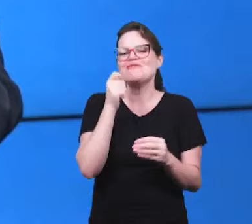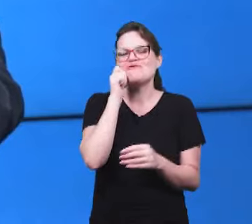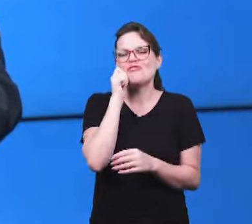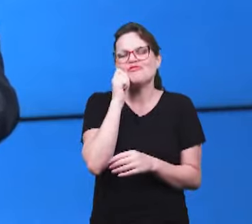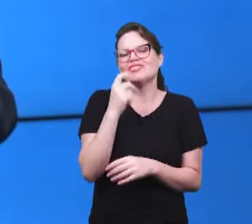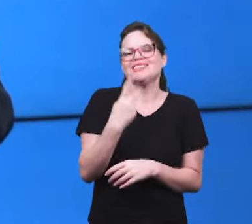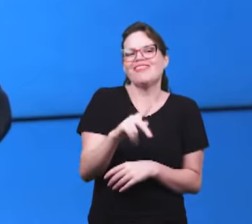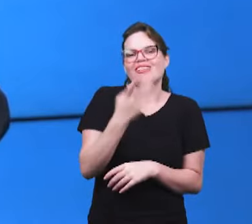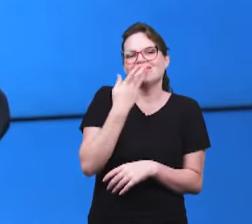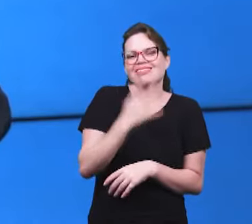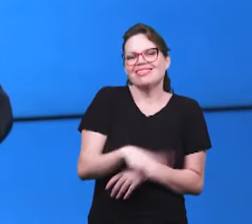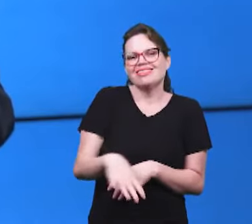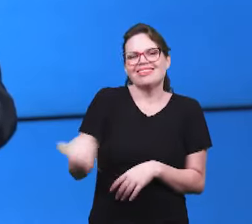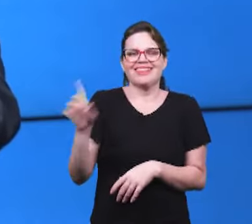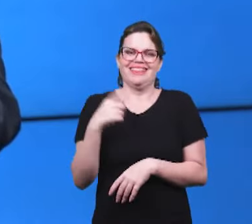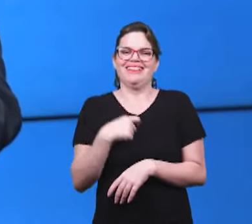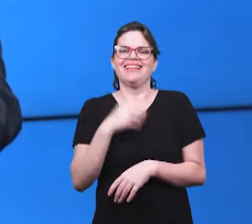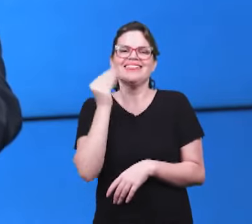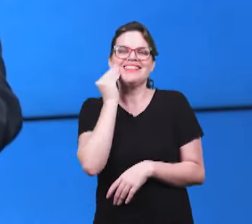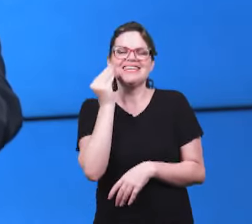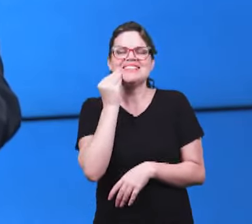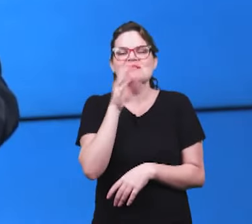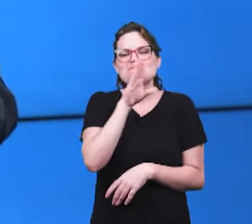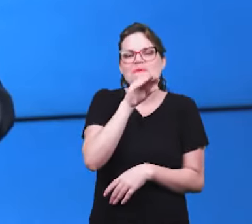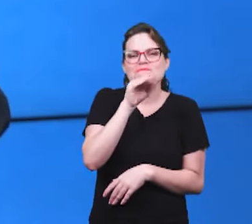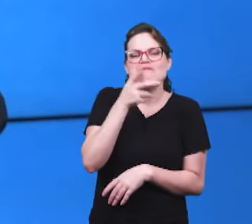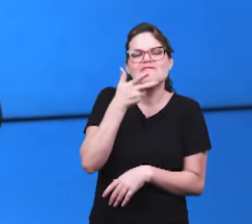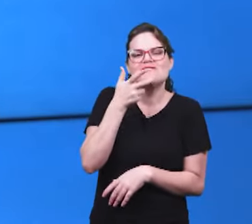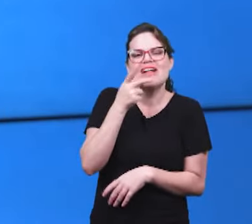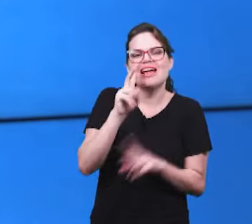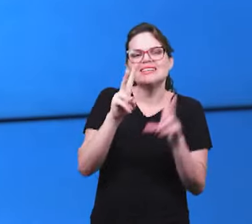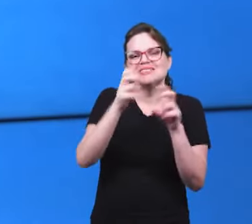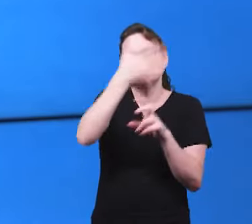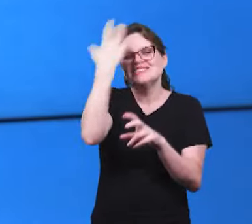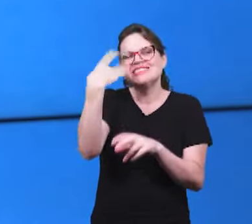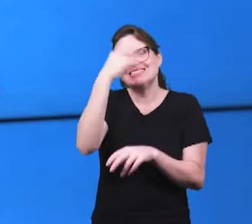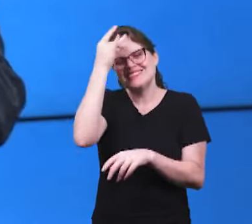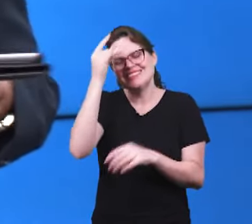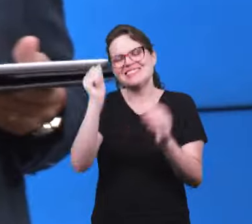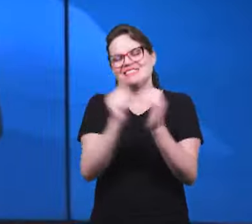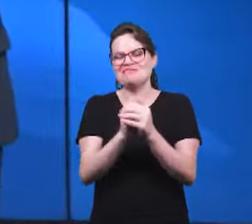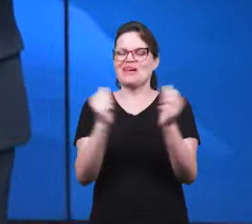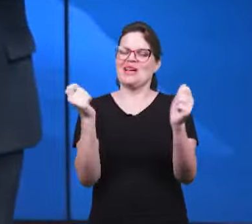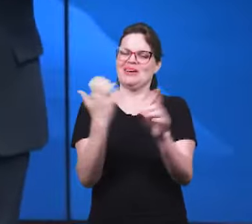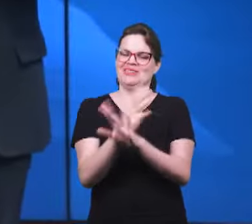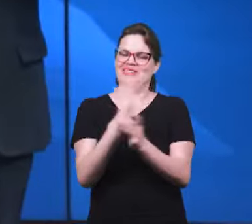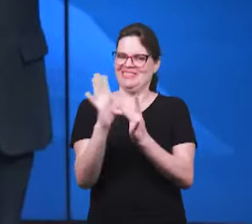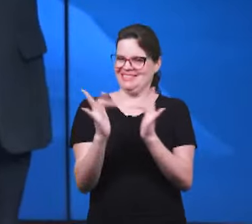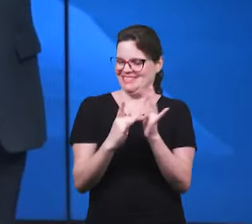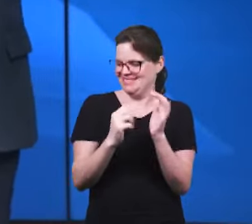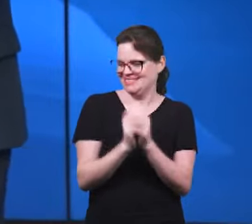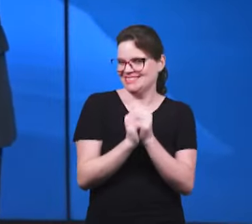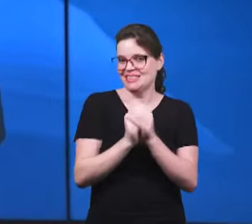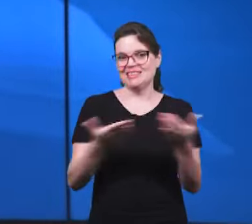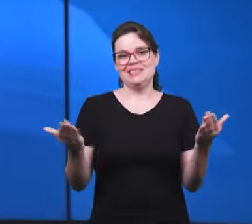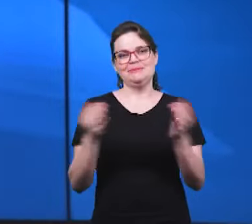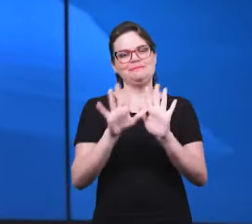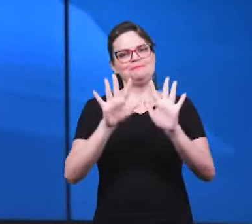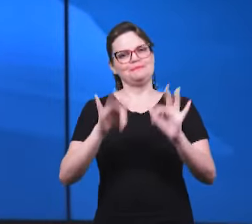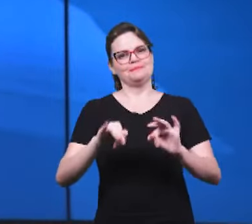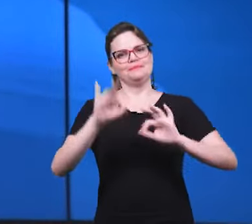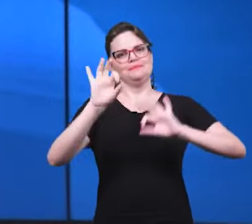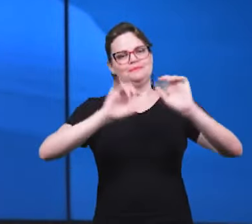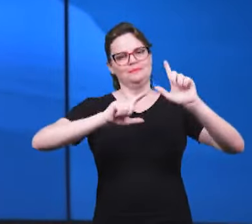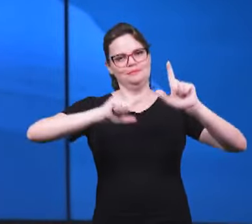maravilha as palavras de uma criança ali na igreja assimilando o ensino Glória a Jesus amém irmãos chegando assim ao final da